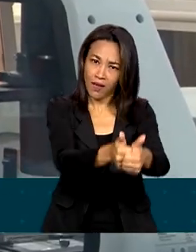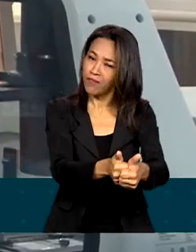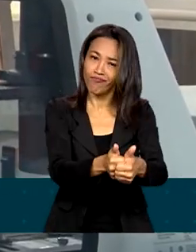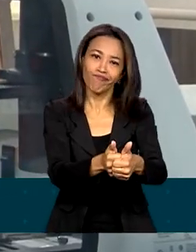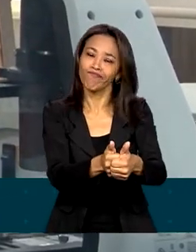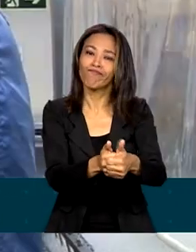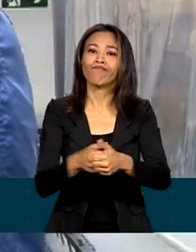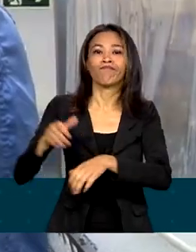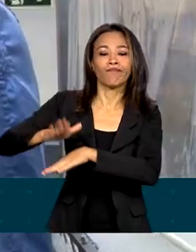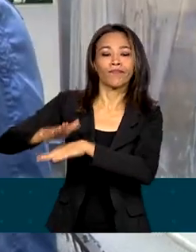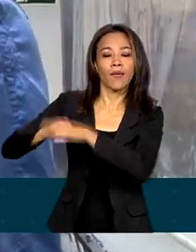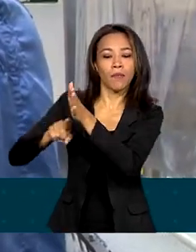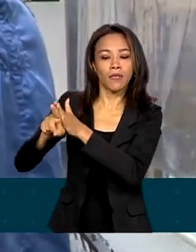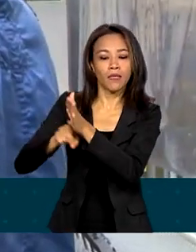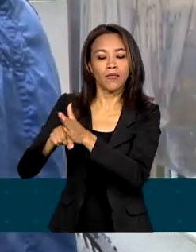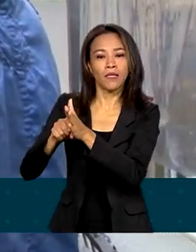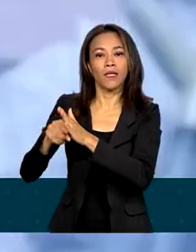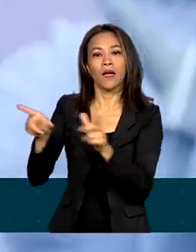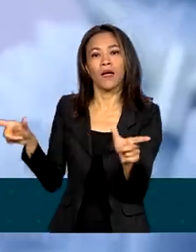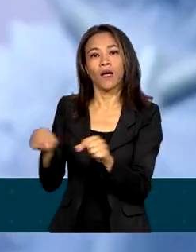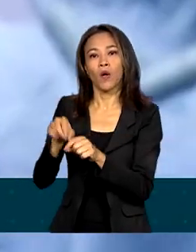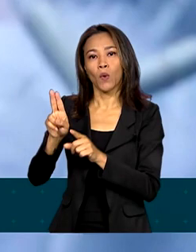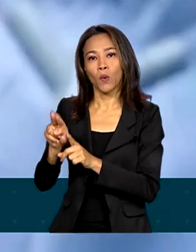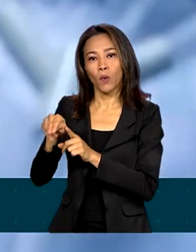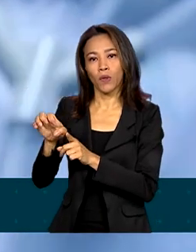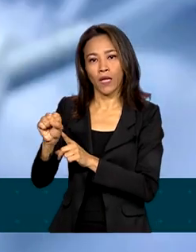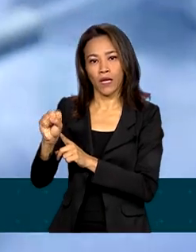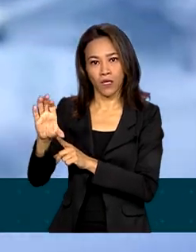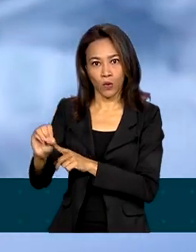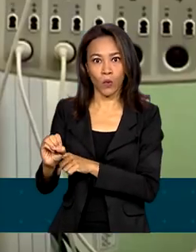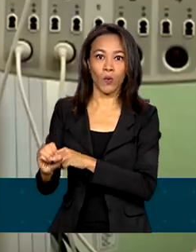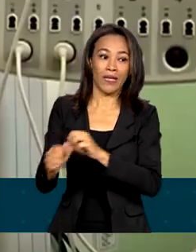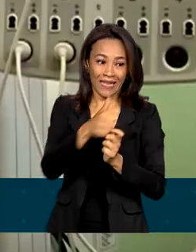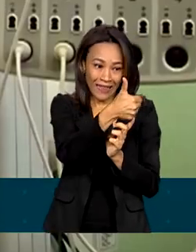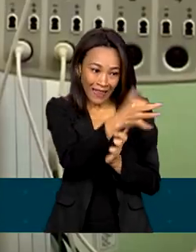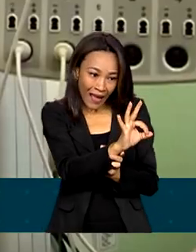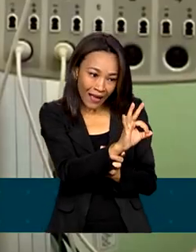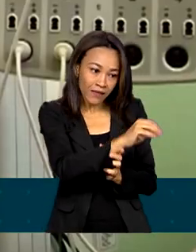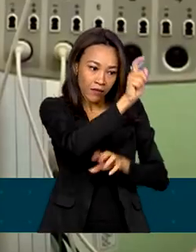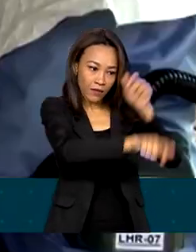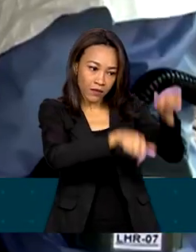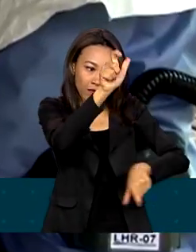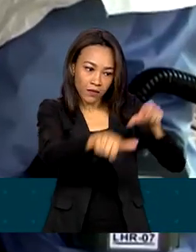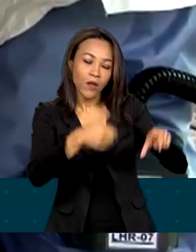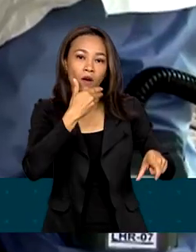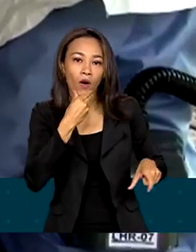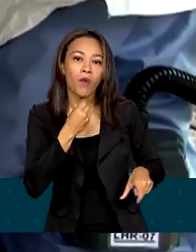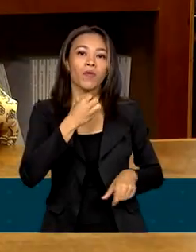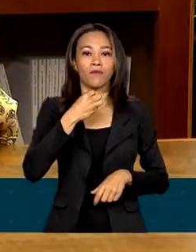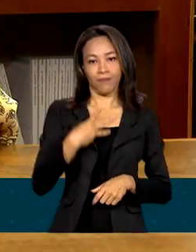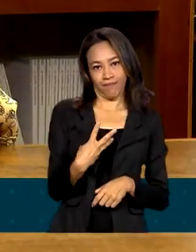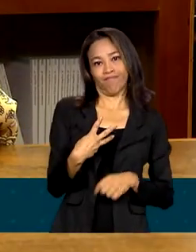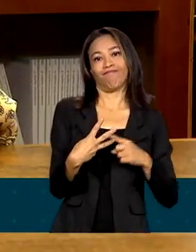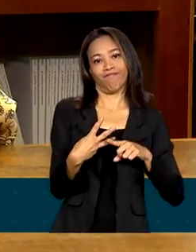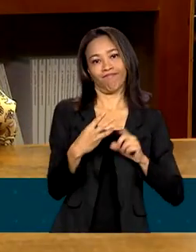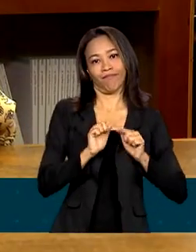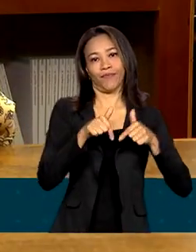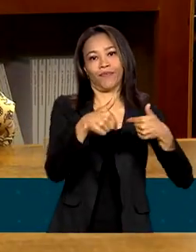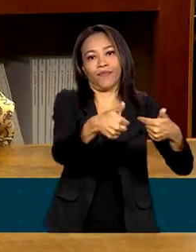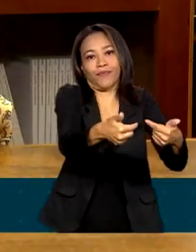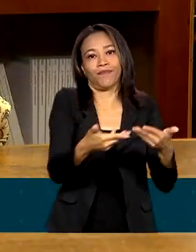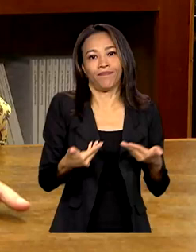a Unesco, elas ocupam apenas três em cada dez vagas no mercado de trabalho brasileiro. Além